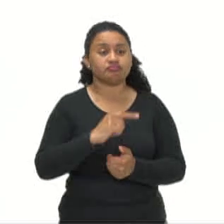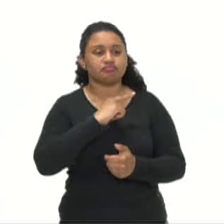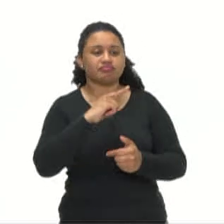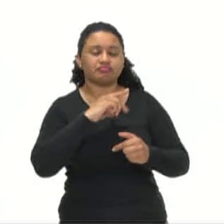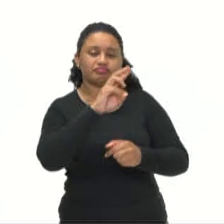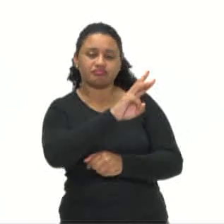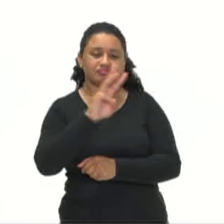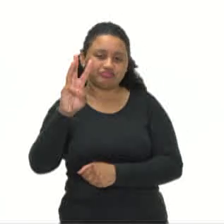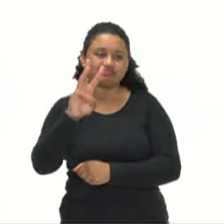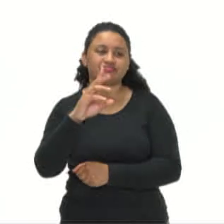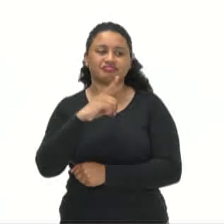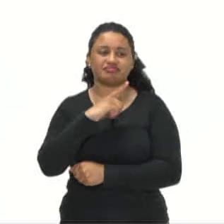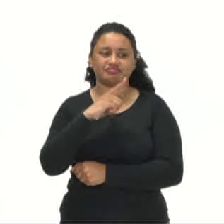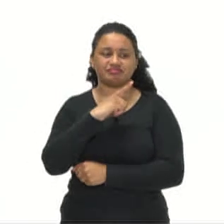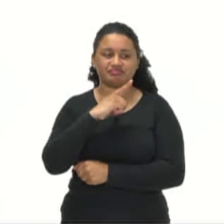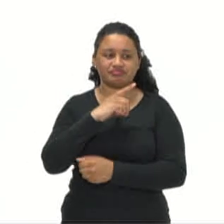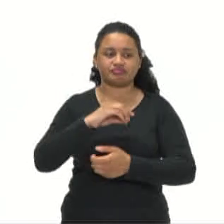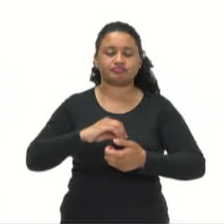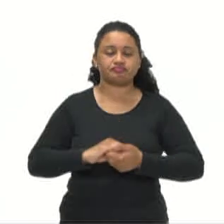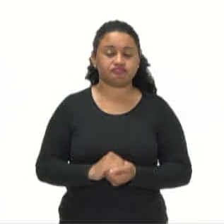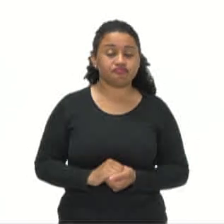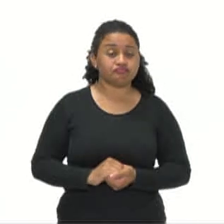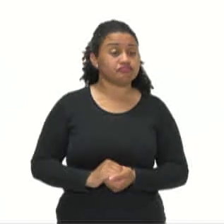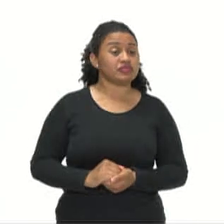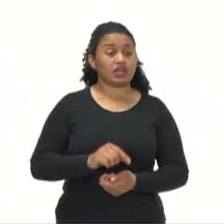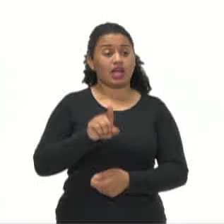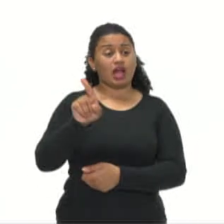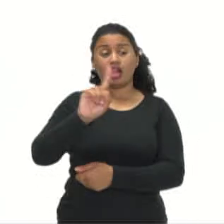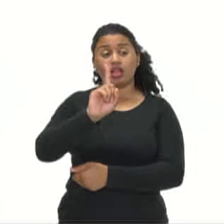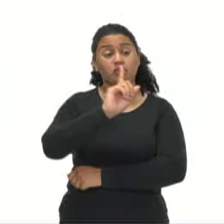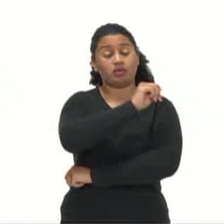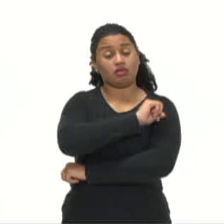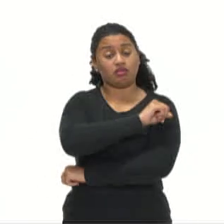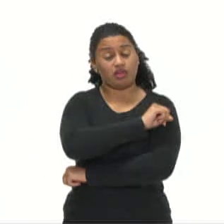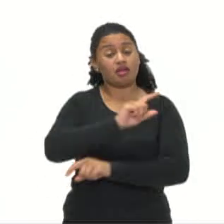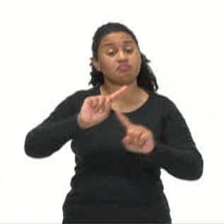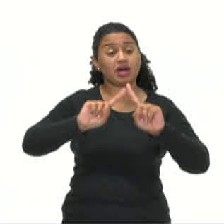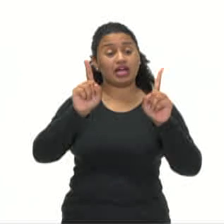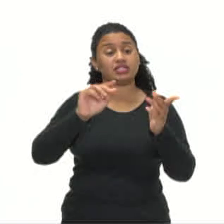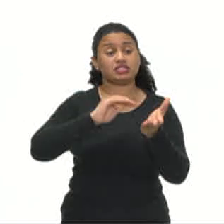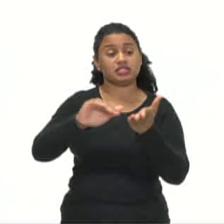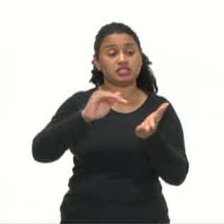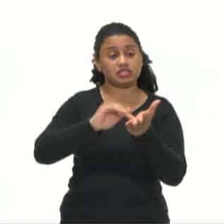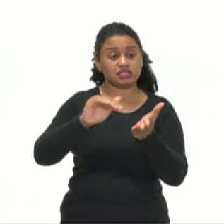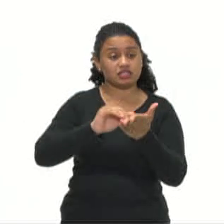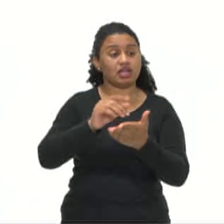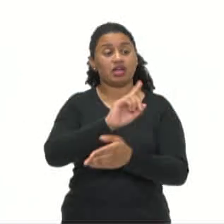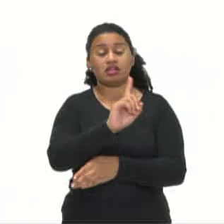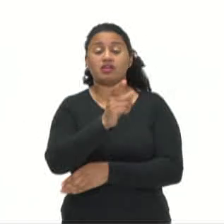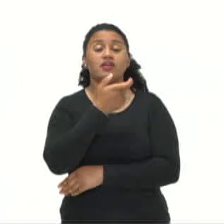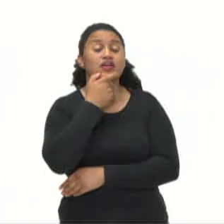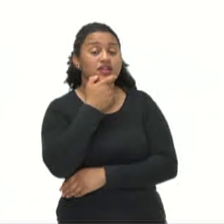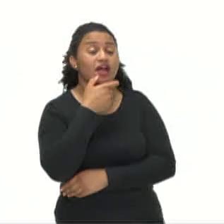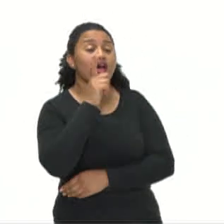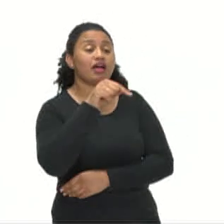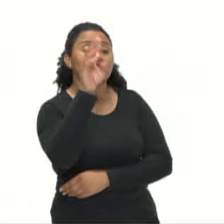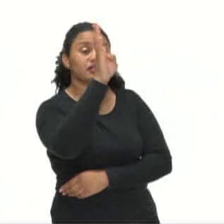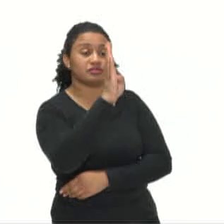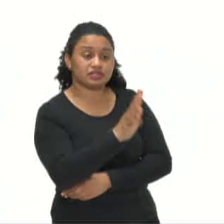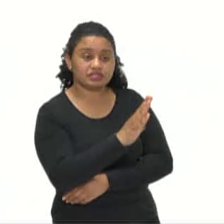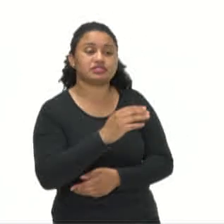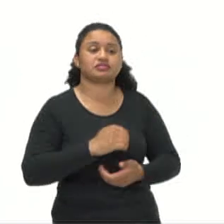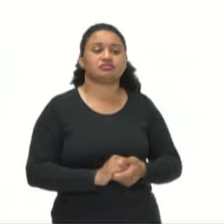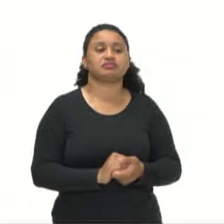fevereiro de 2003. Ela não era enfermeira, era secretária, não era inglesa, era